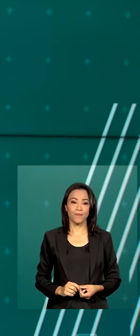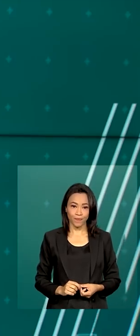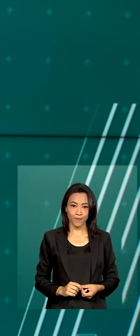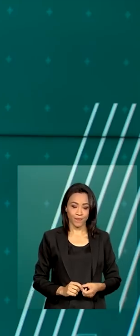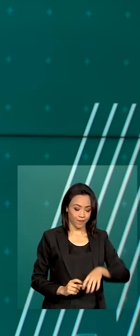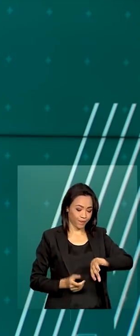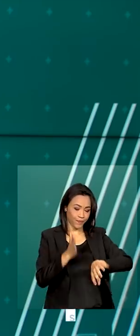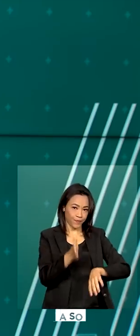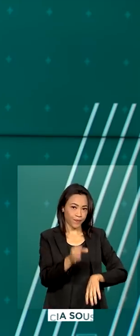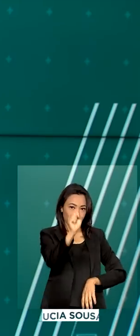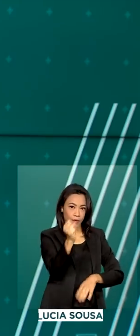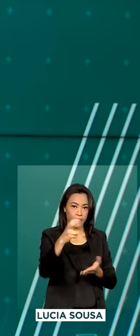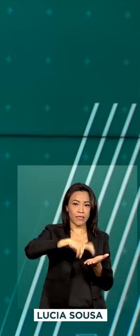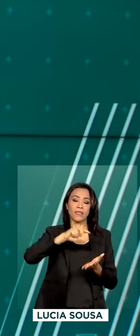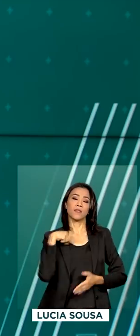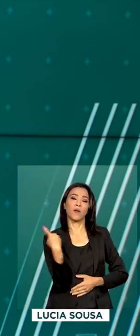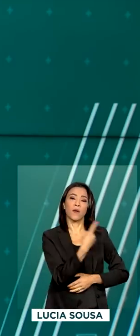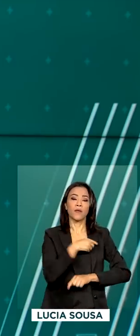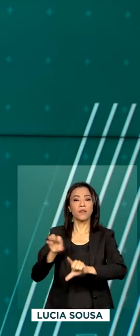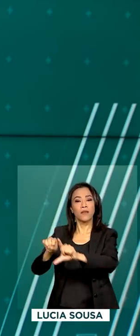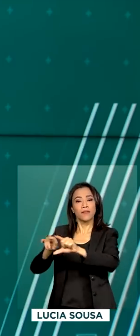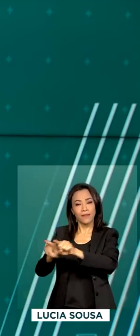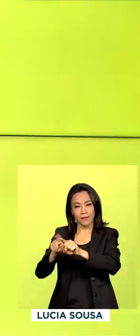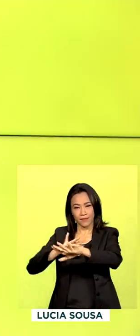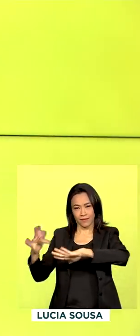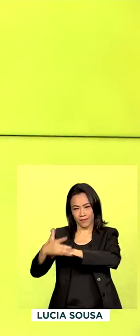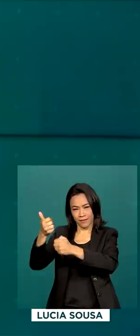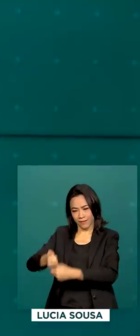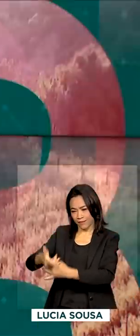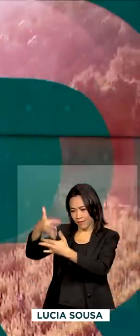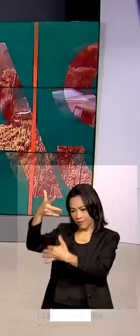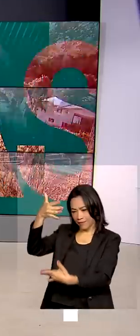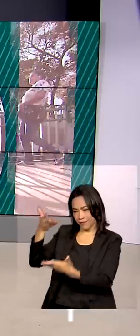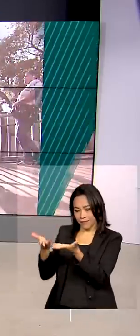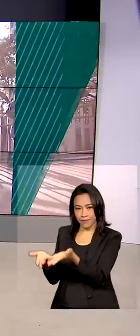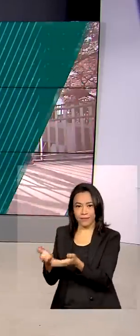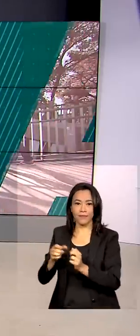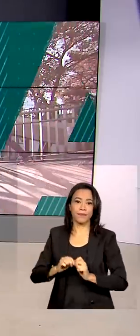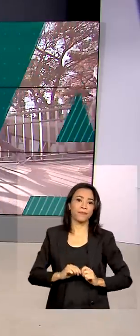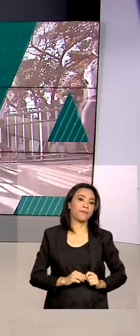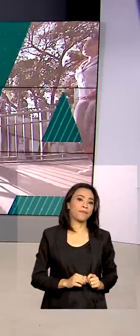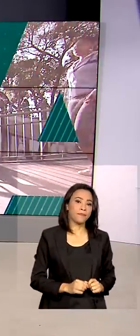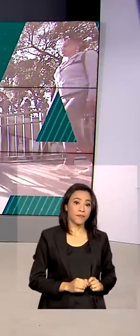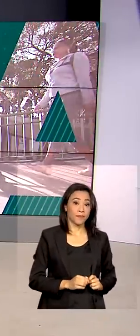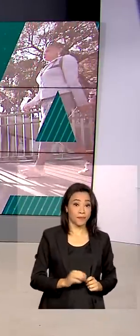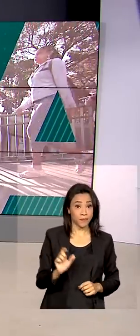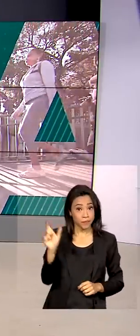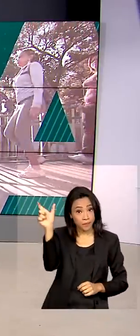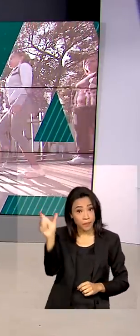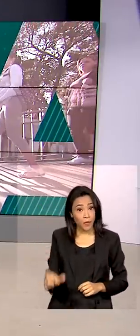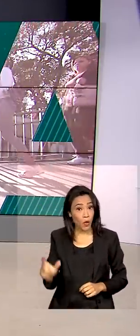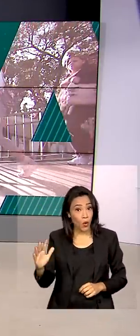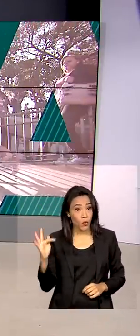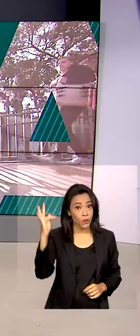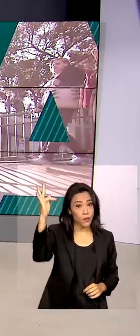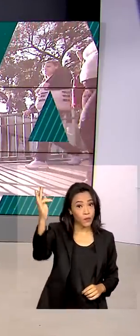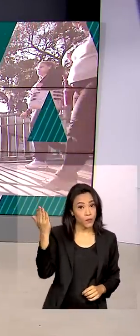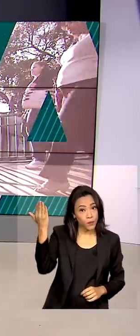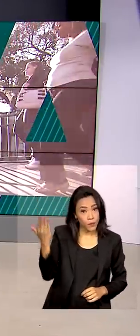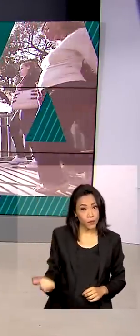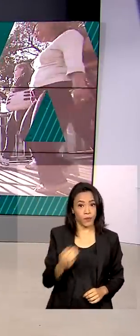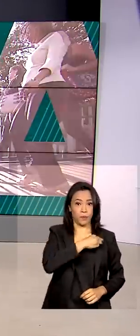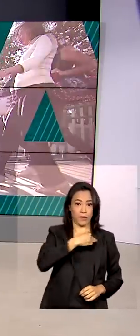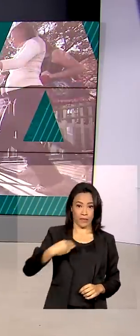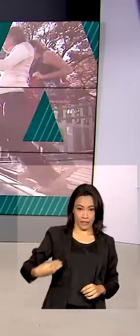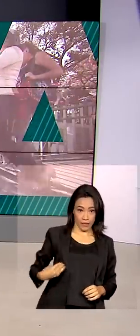Oito horas da manhã, estamos ao vivo também pelas redes sociais. O futuro ministro da Fazenda afirmou que a